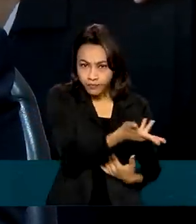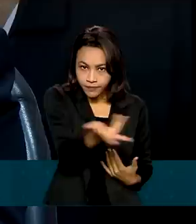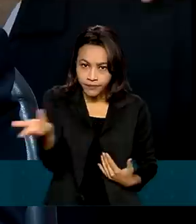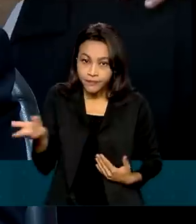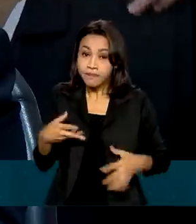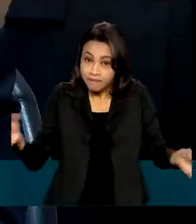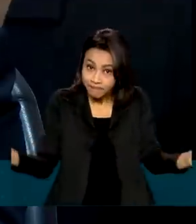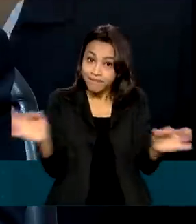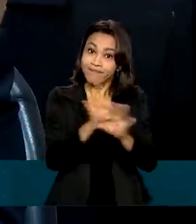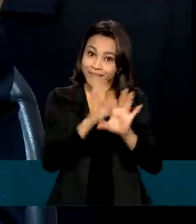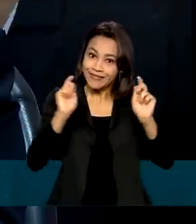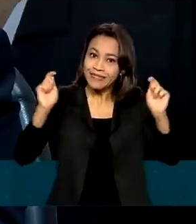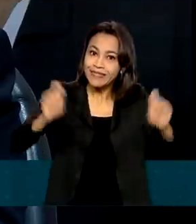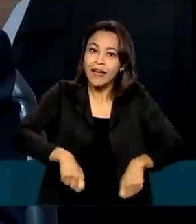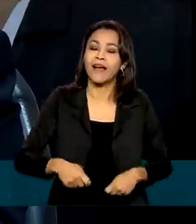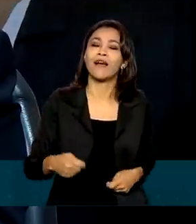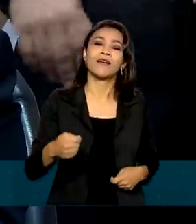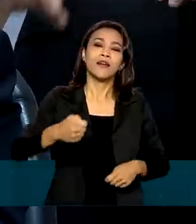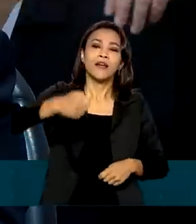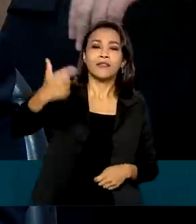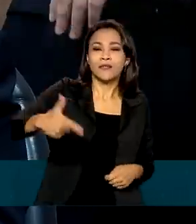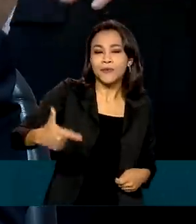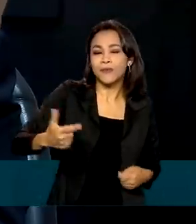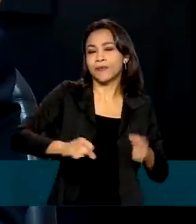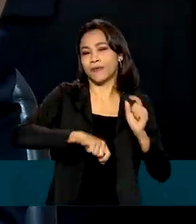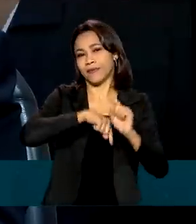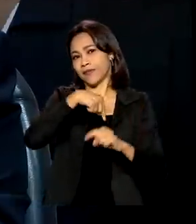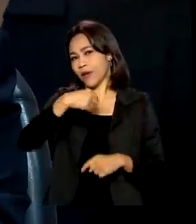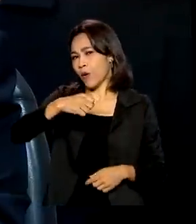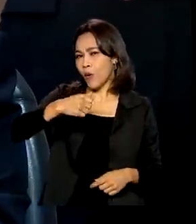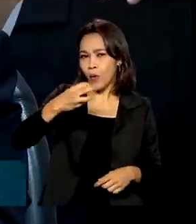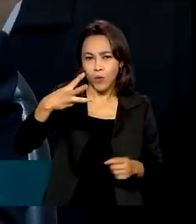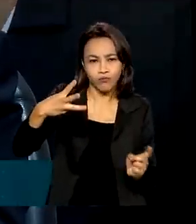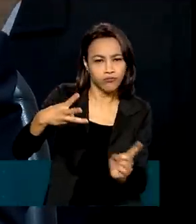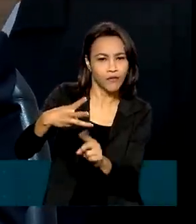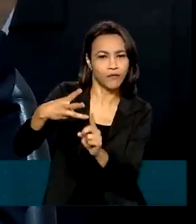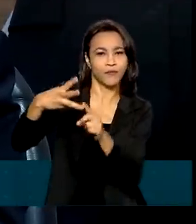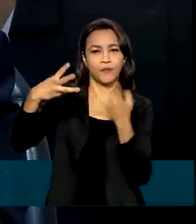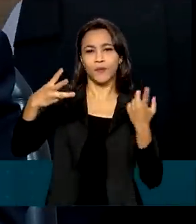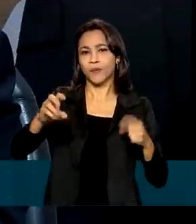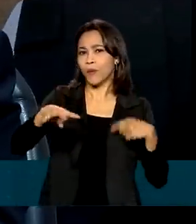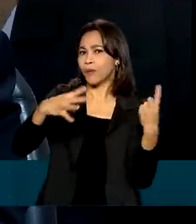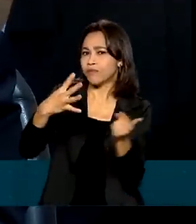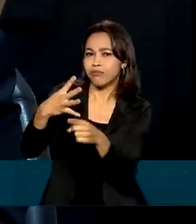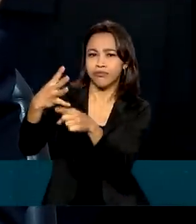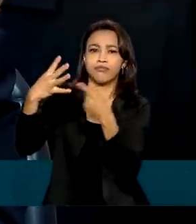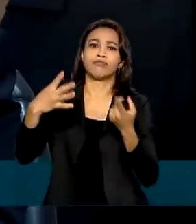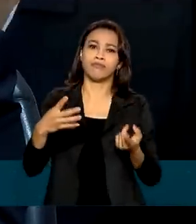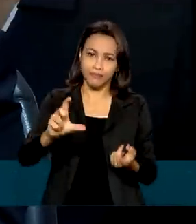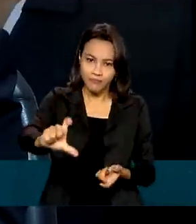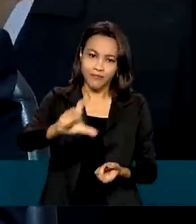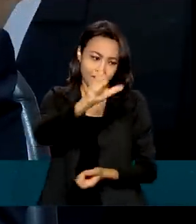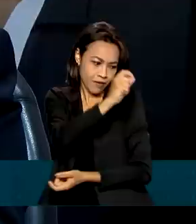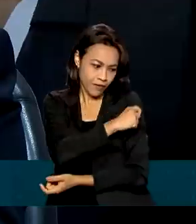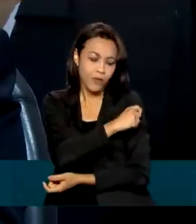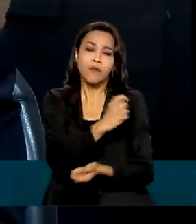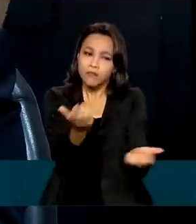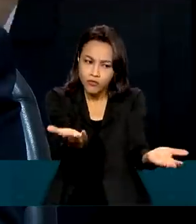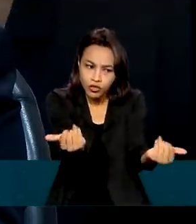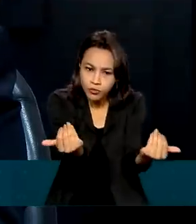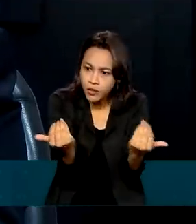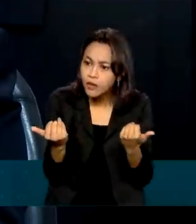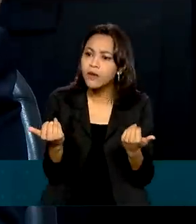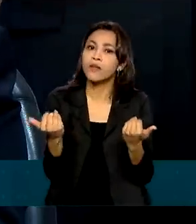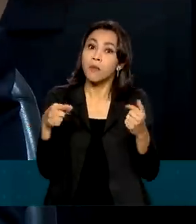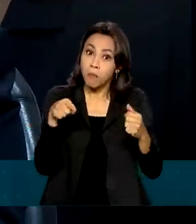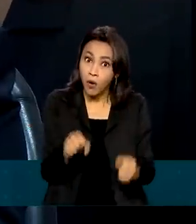apta a tomar a sua D2 ou o seu primeiro reforço ou o seu segundo reforço, ele possa